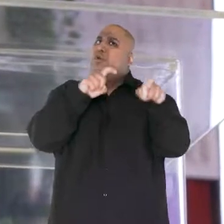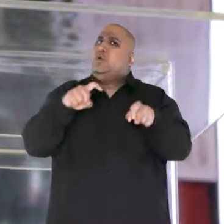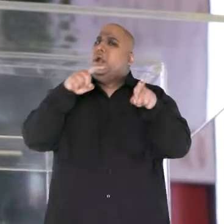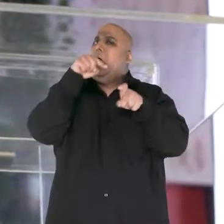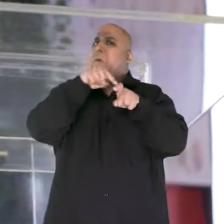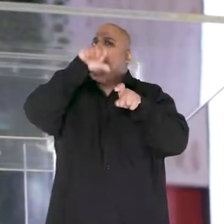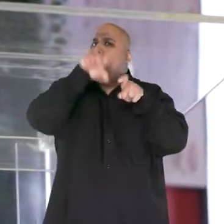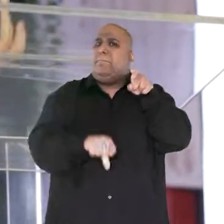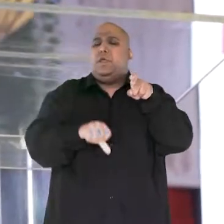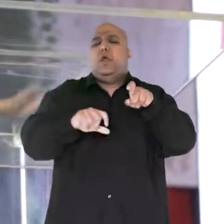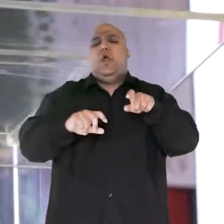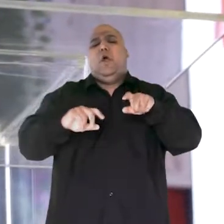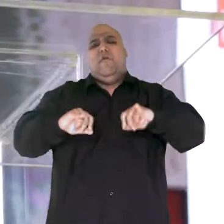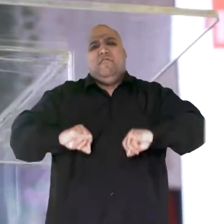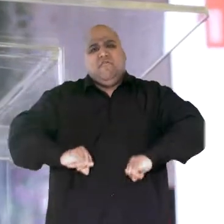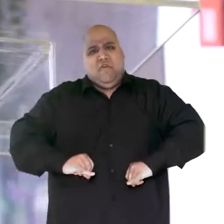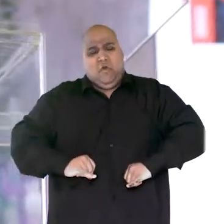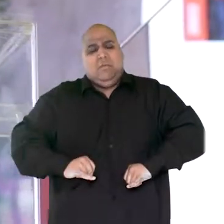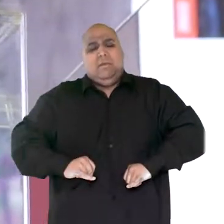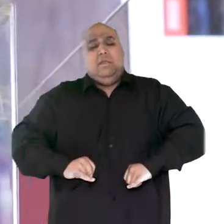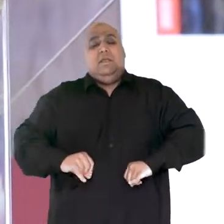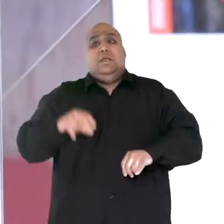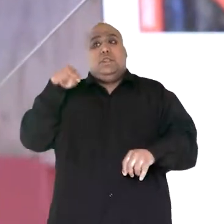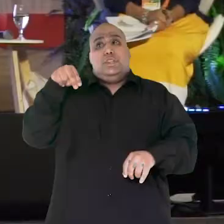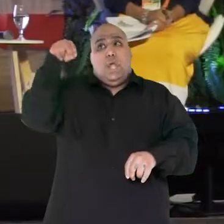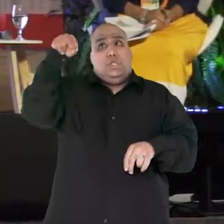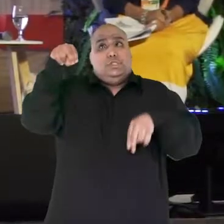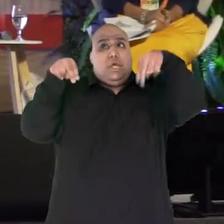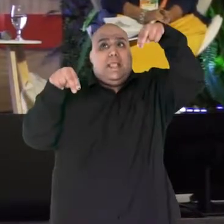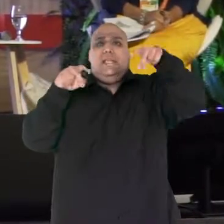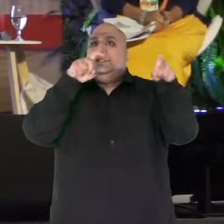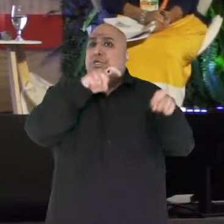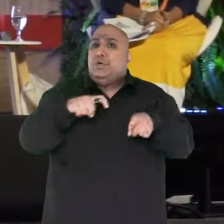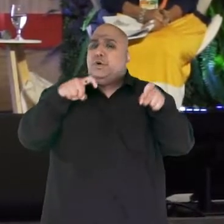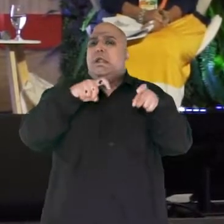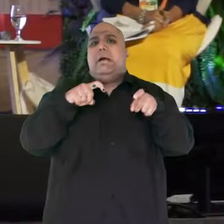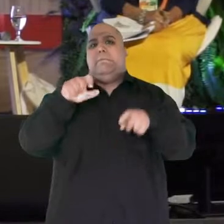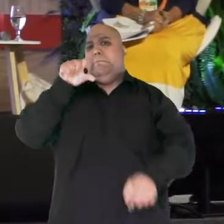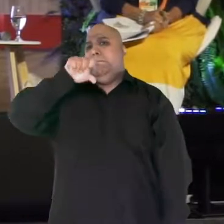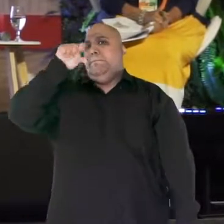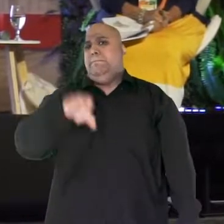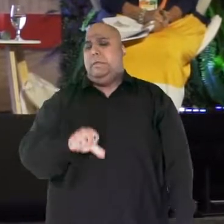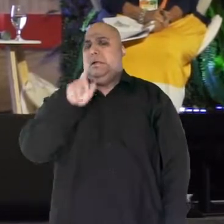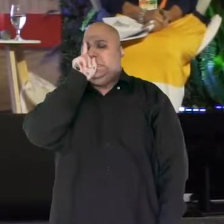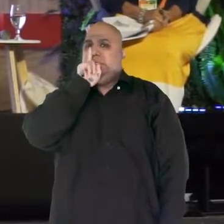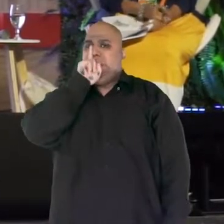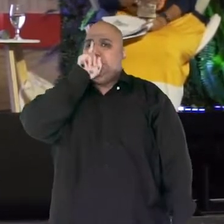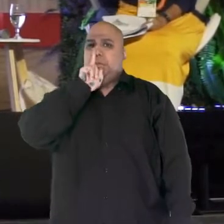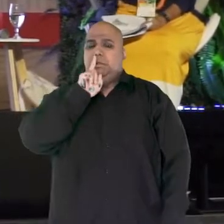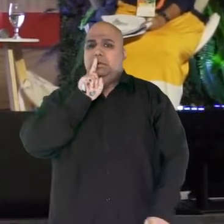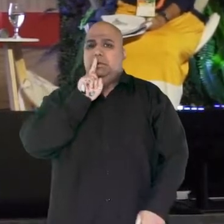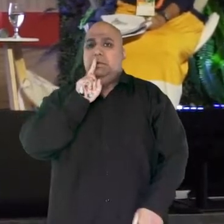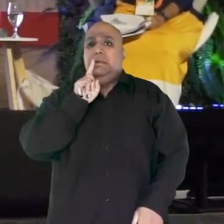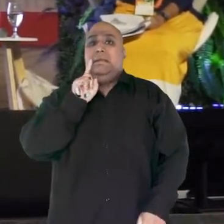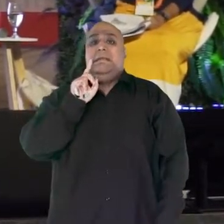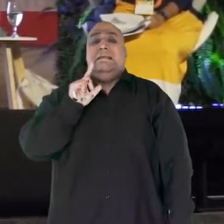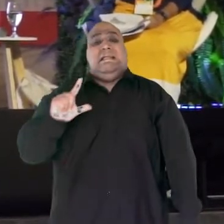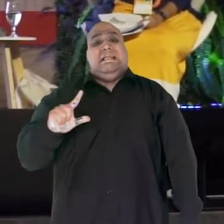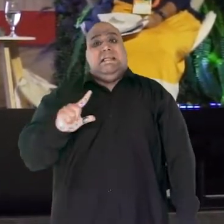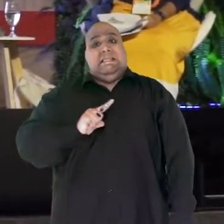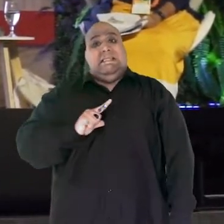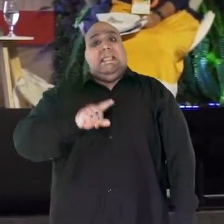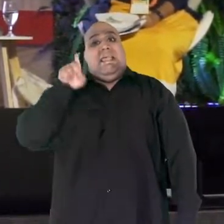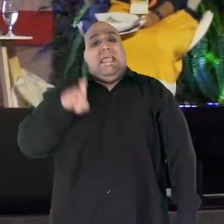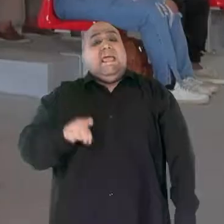maior no rural que no urbano. Então, norte e nordeste e rural, grande risco. Quando o